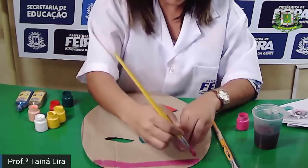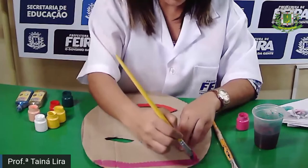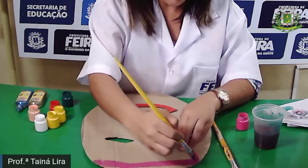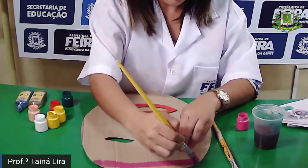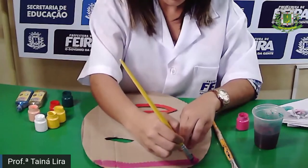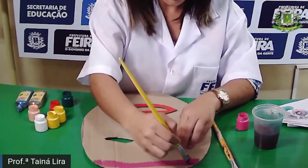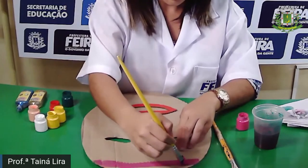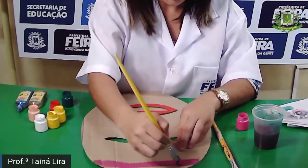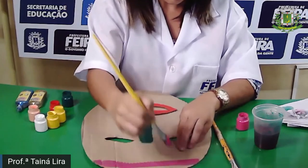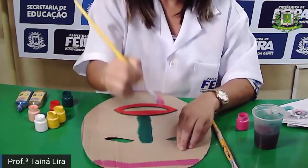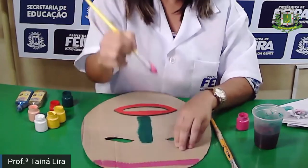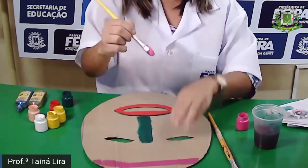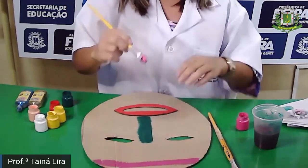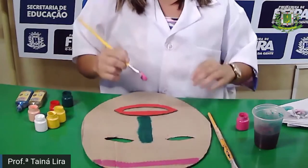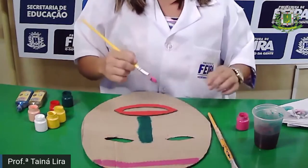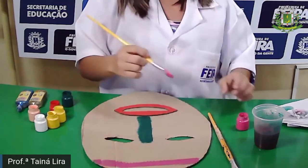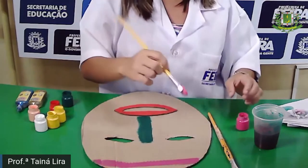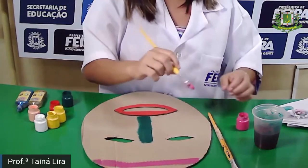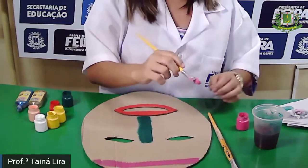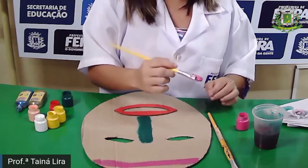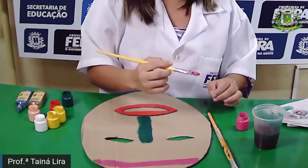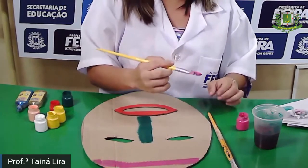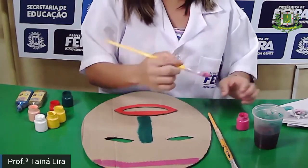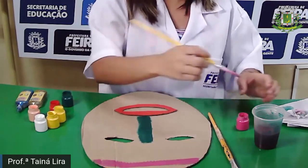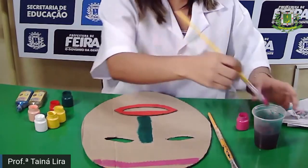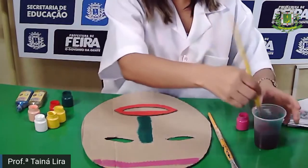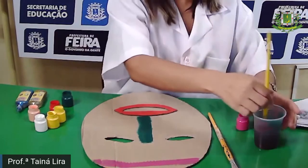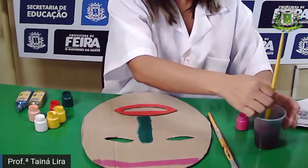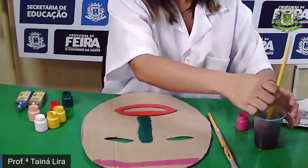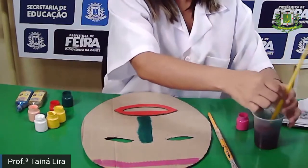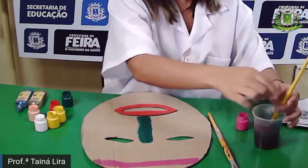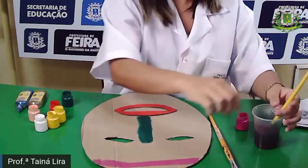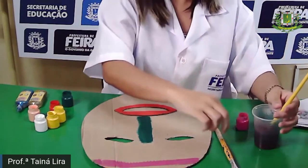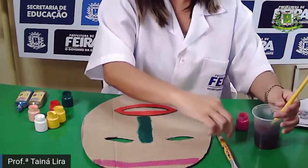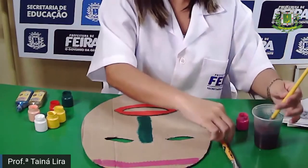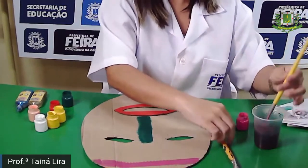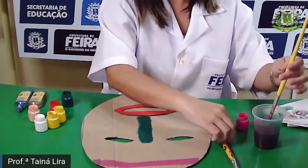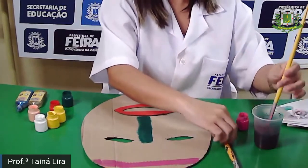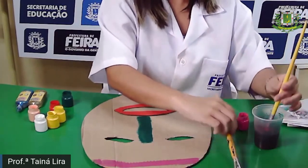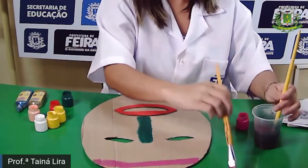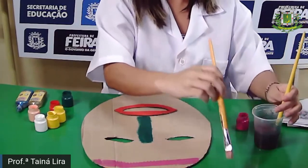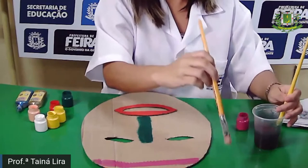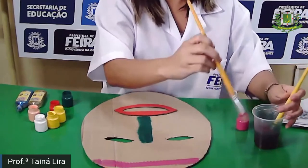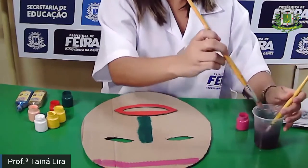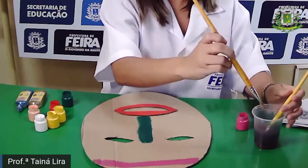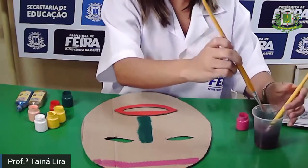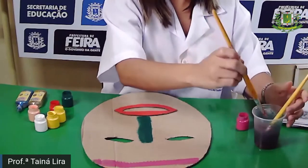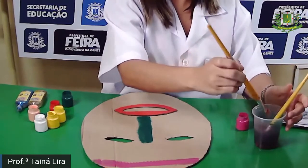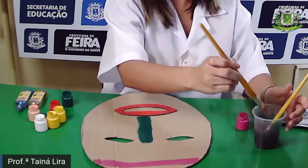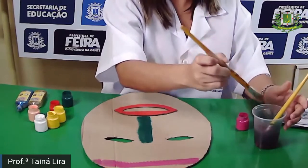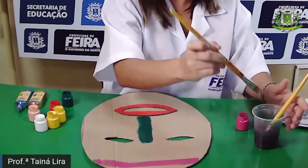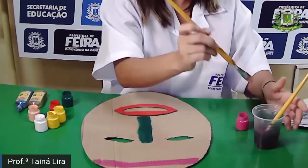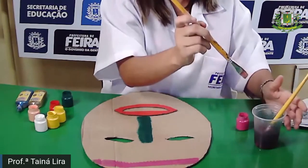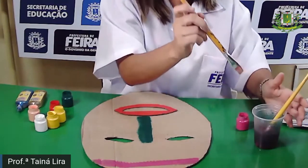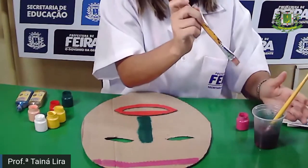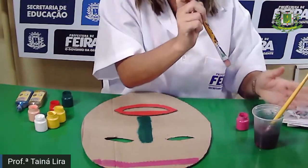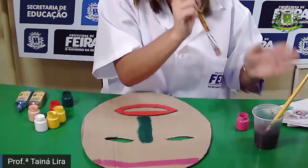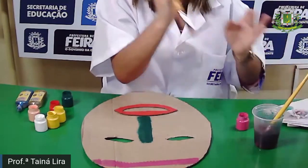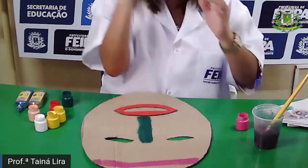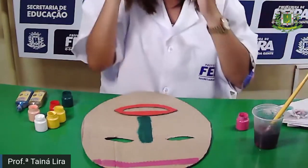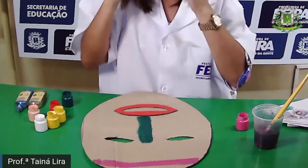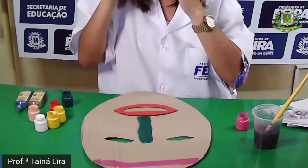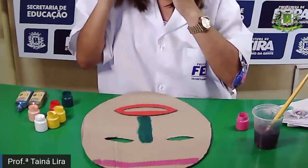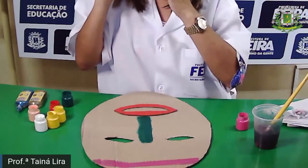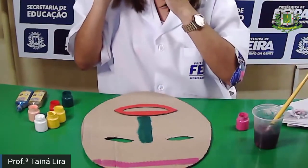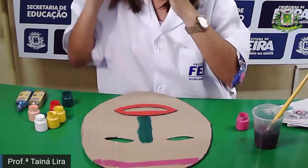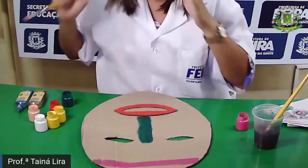tá? O que é que eu posso fazer agora, Pronto? Vou pegar aqui o outro pincel que esse já tá muito sujo,